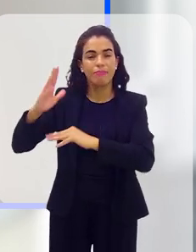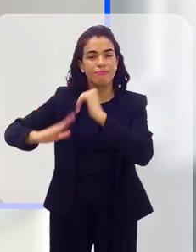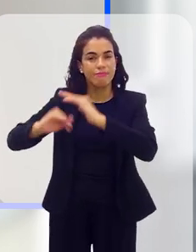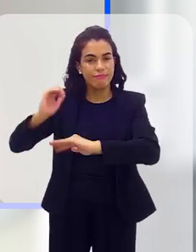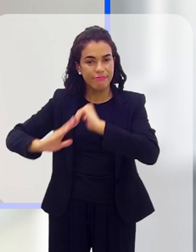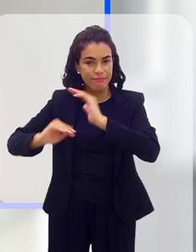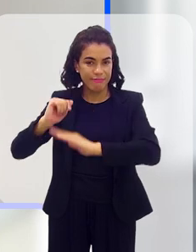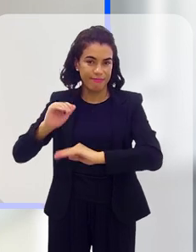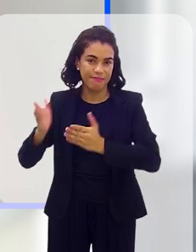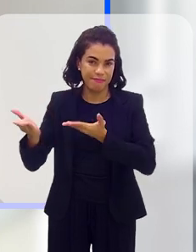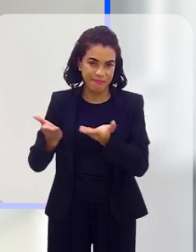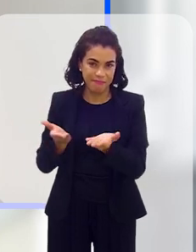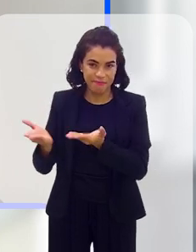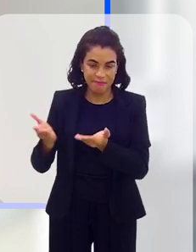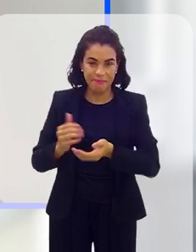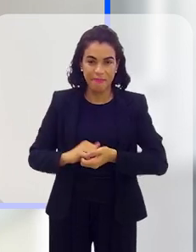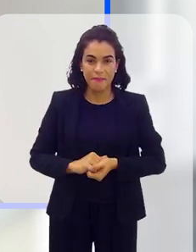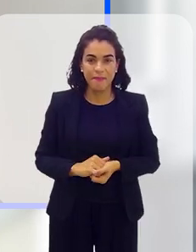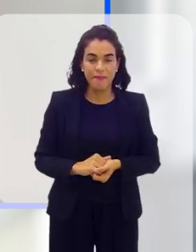essa classe trabalhadora.